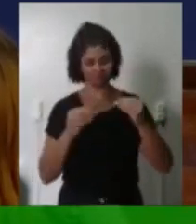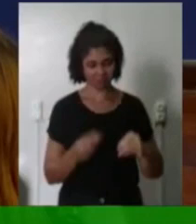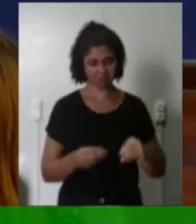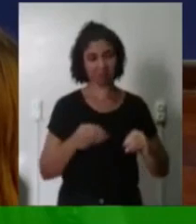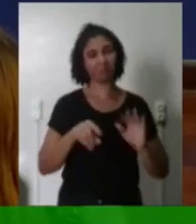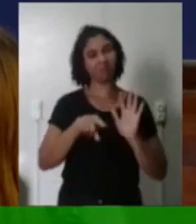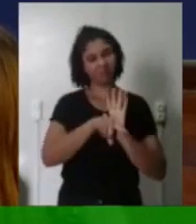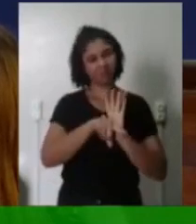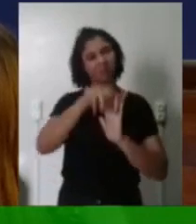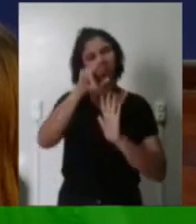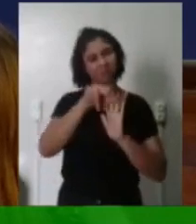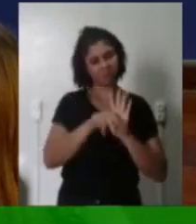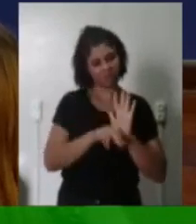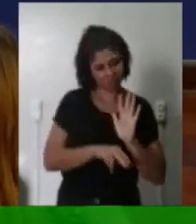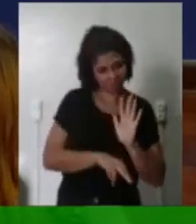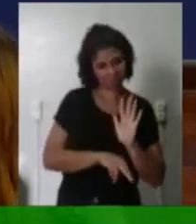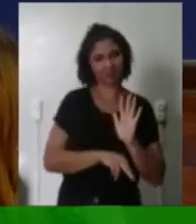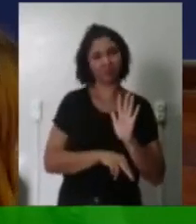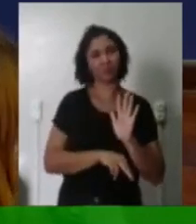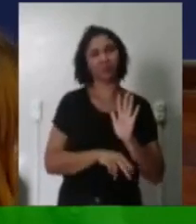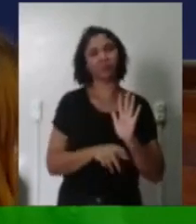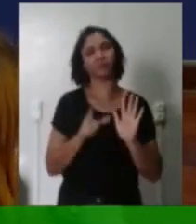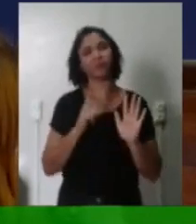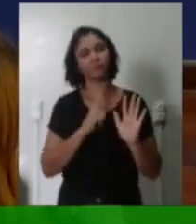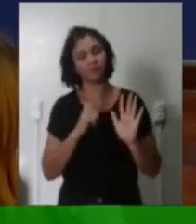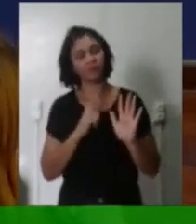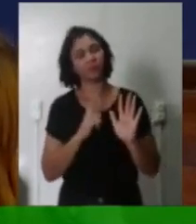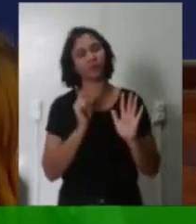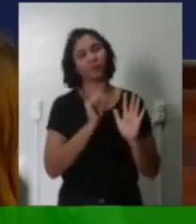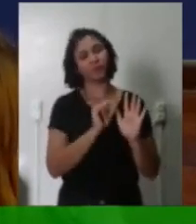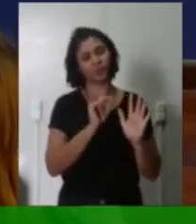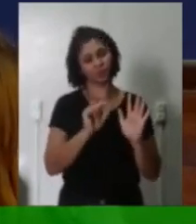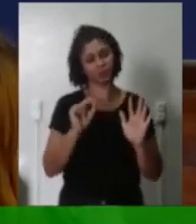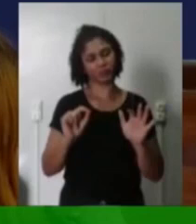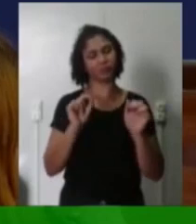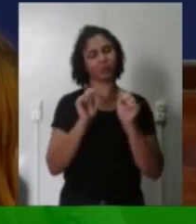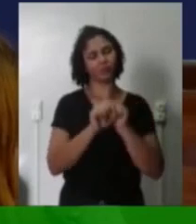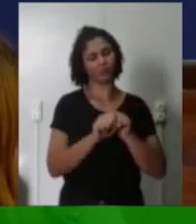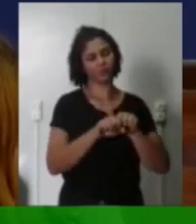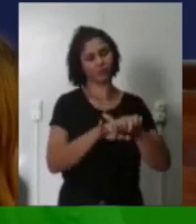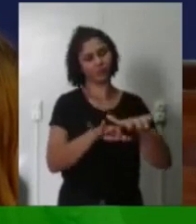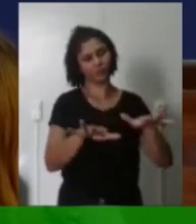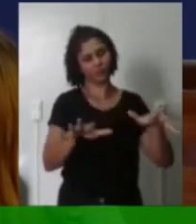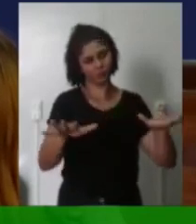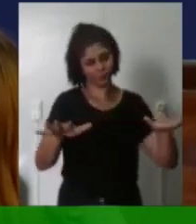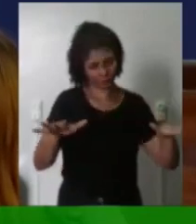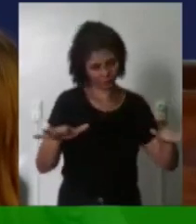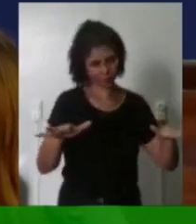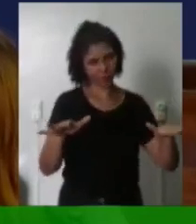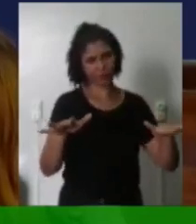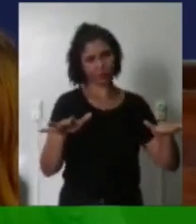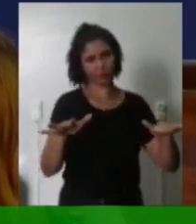através das redes sociais e da internet Que se propaga toda sorte de